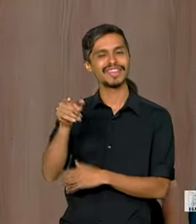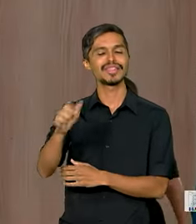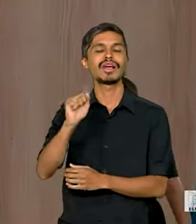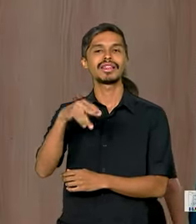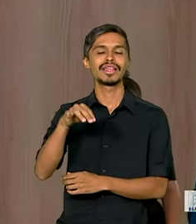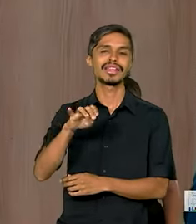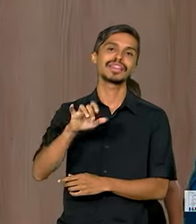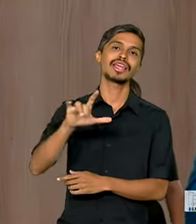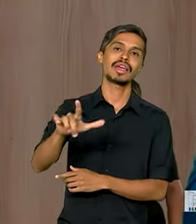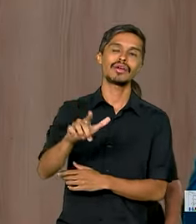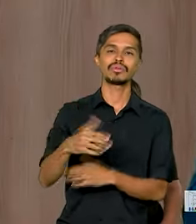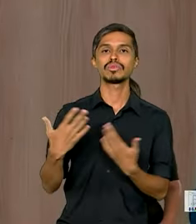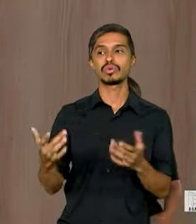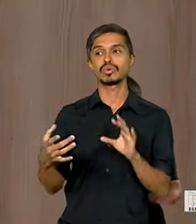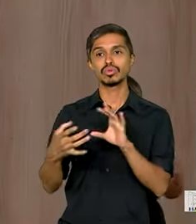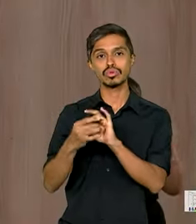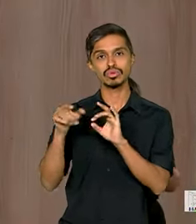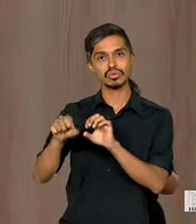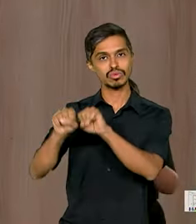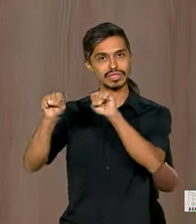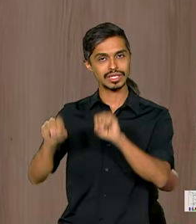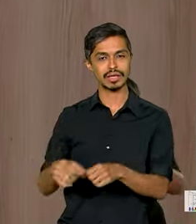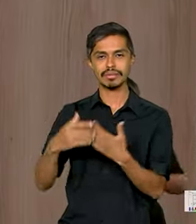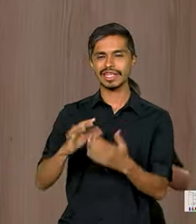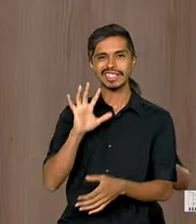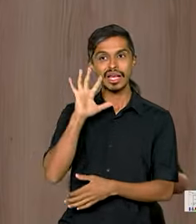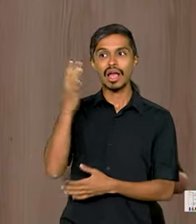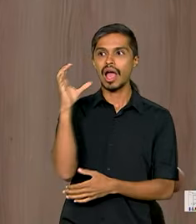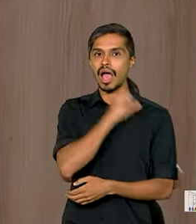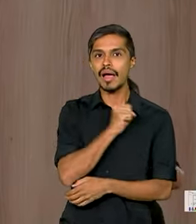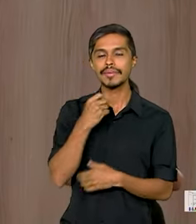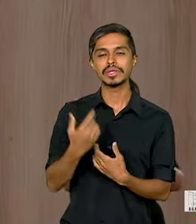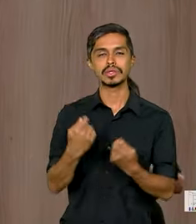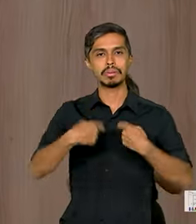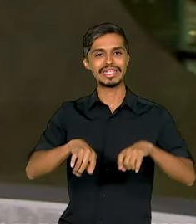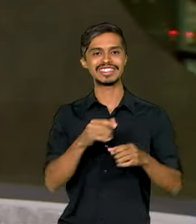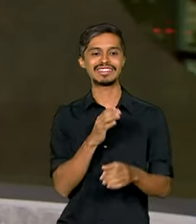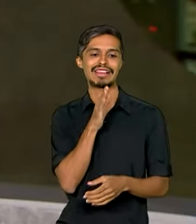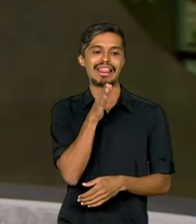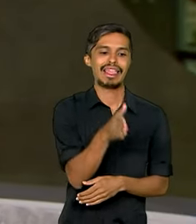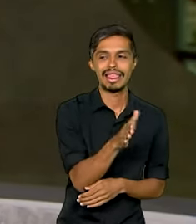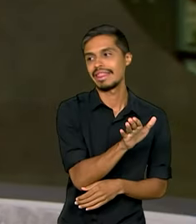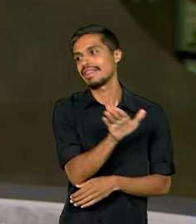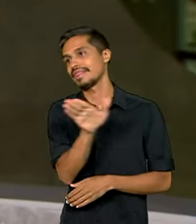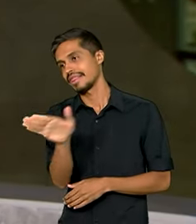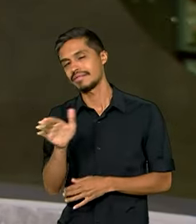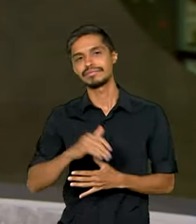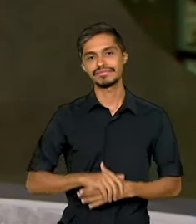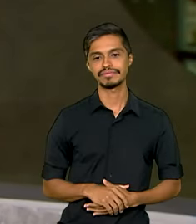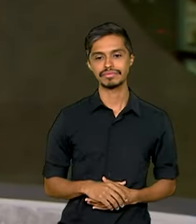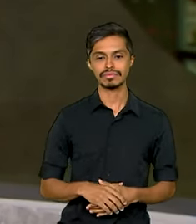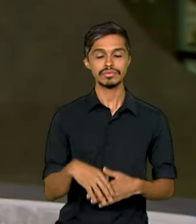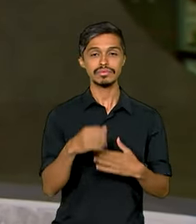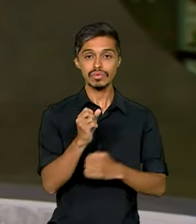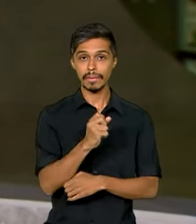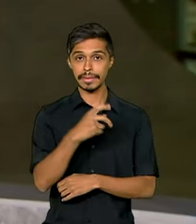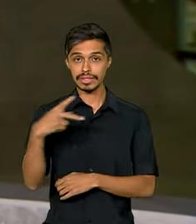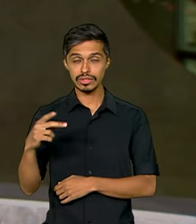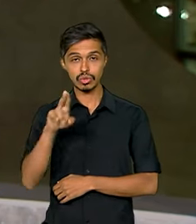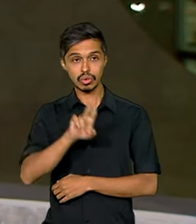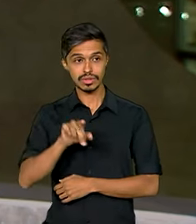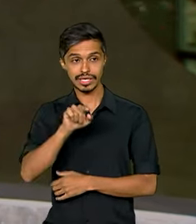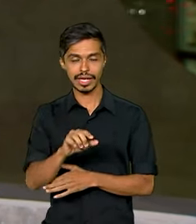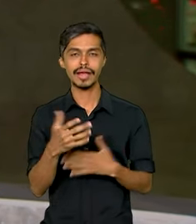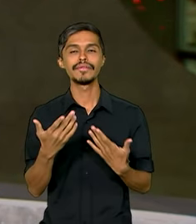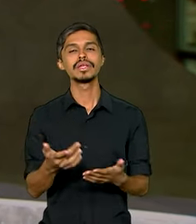cidadão, em contato direto com o sistema e resolver diretamente sem intermediários. Para usar o aplicativo celular seguro,